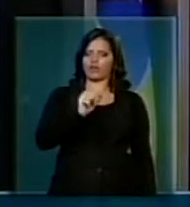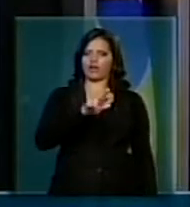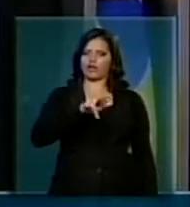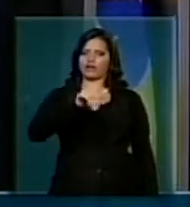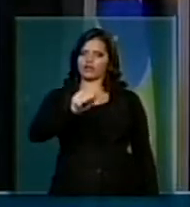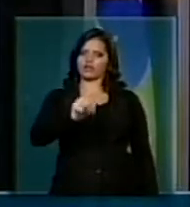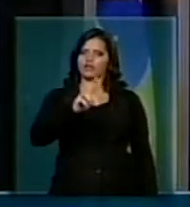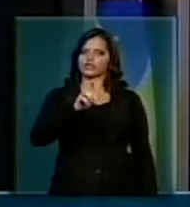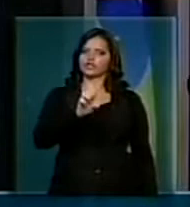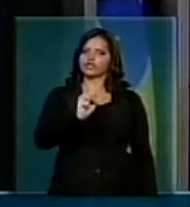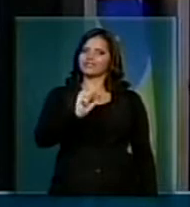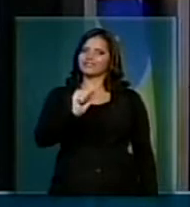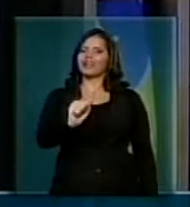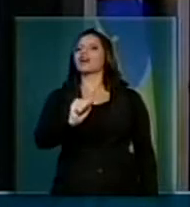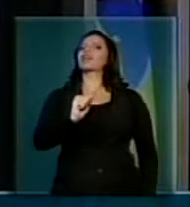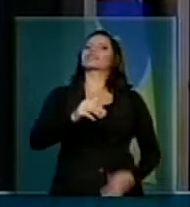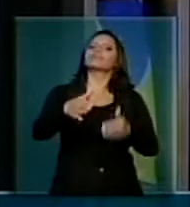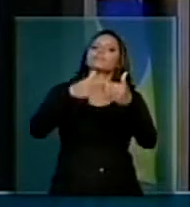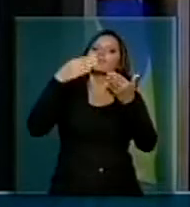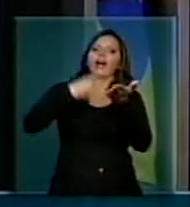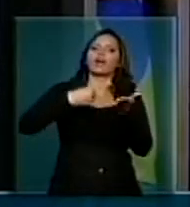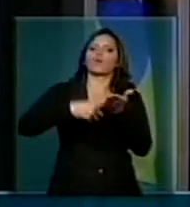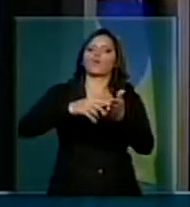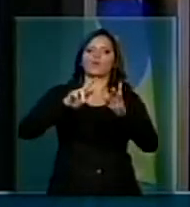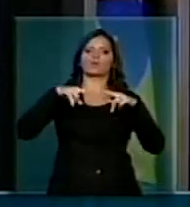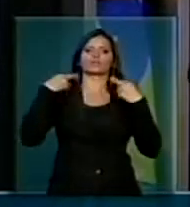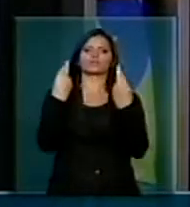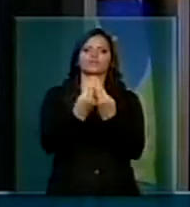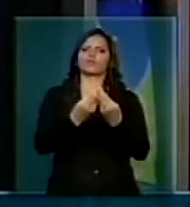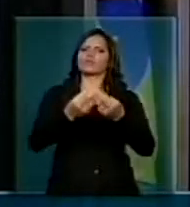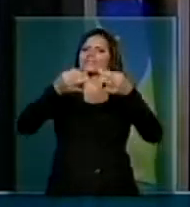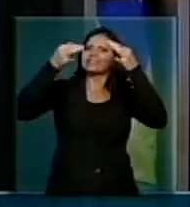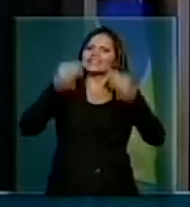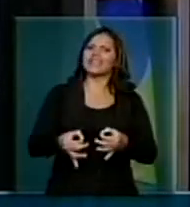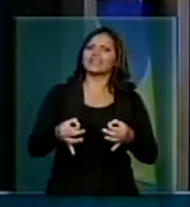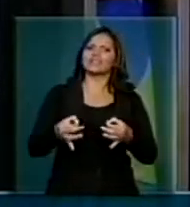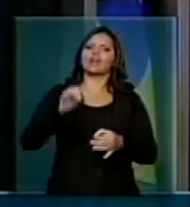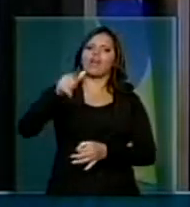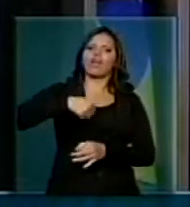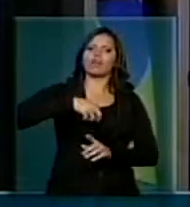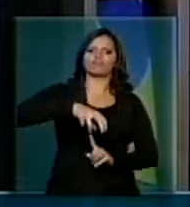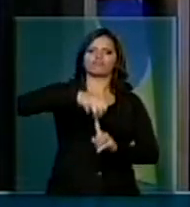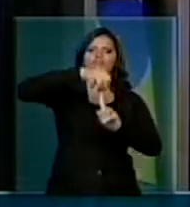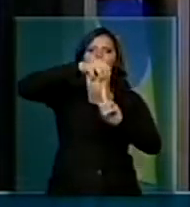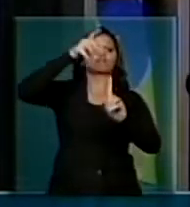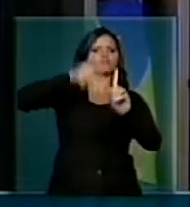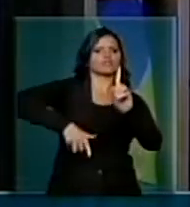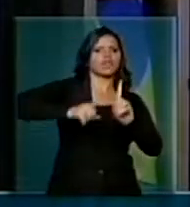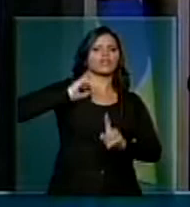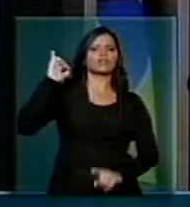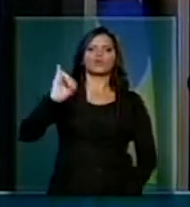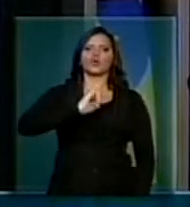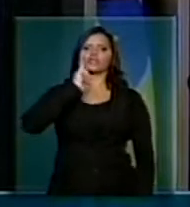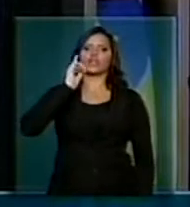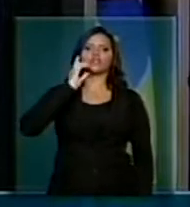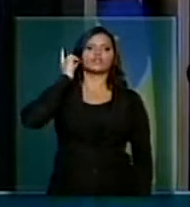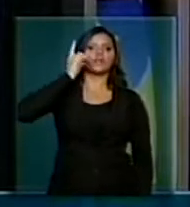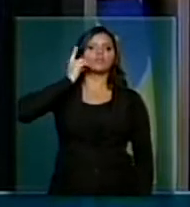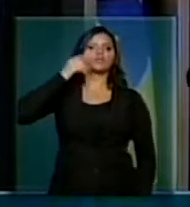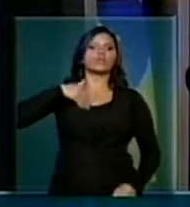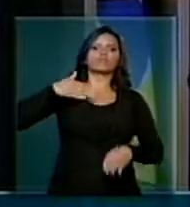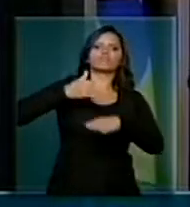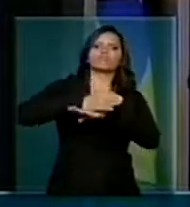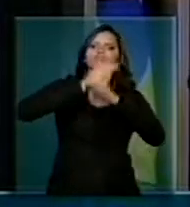sessão. Sem dúvida nenhuma, Arnaldo Faria de Sá, é um dos ícones desse Congresso, é um dos deputados mais comprometidos